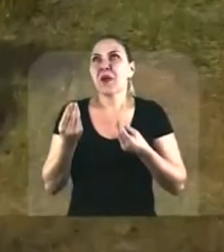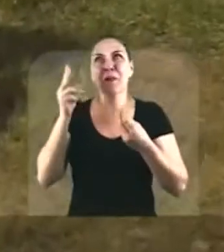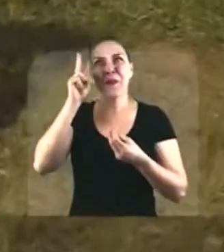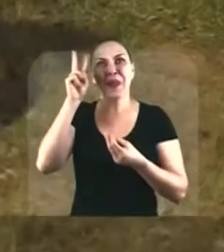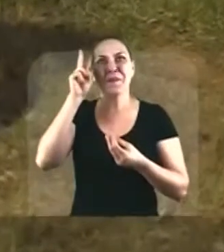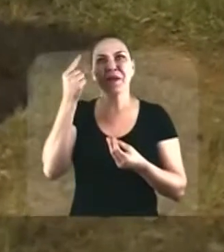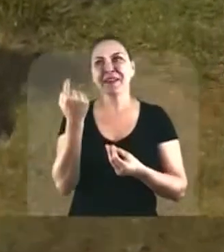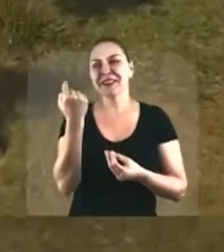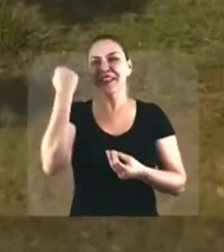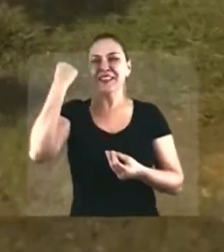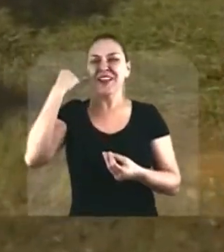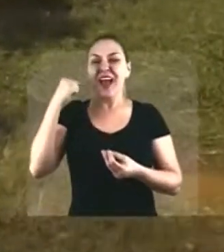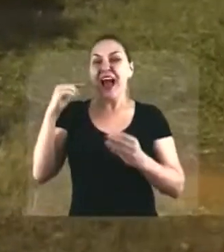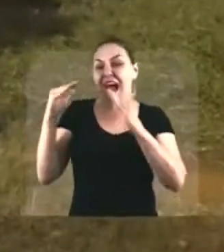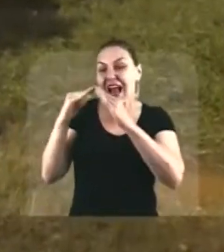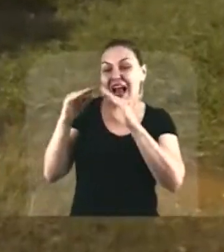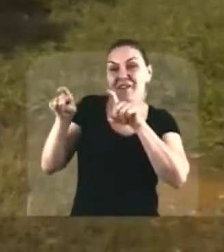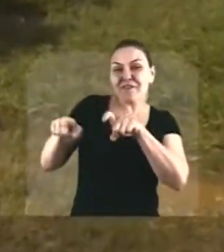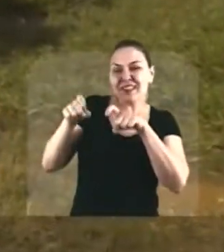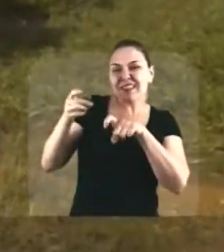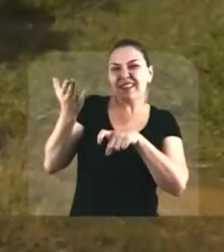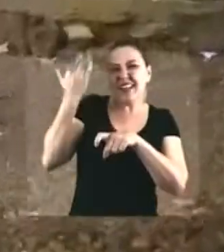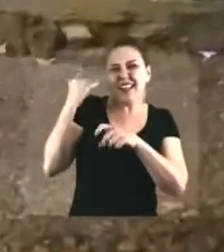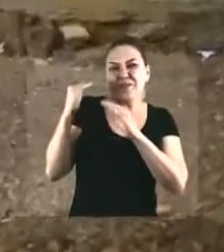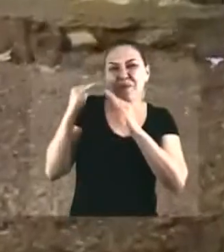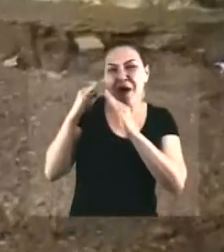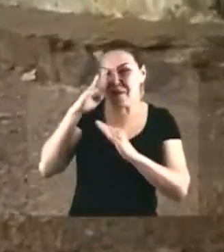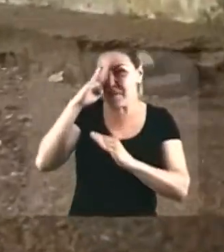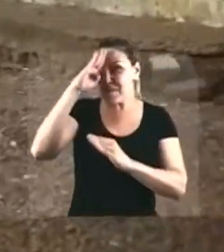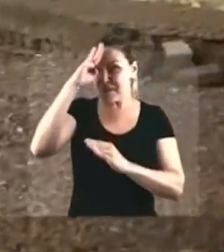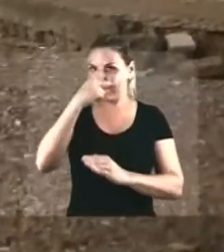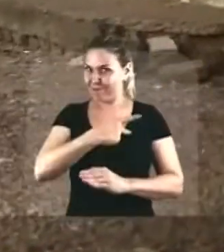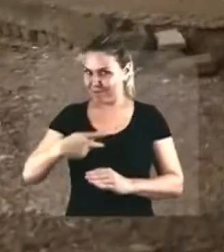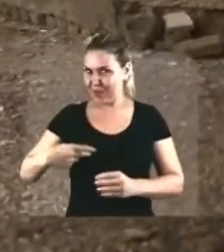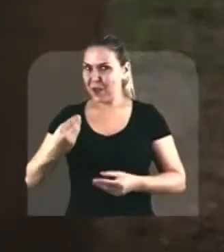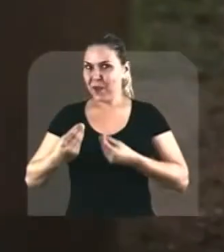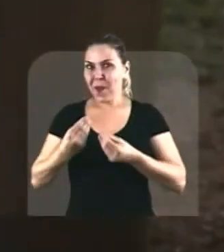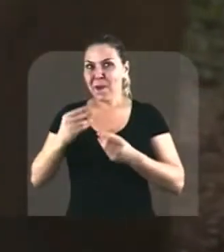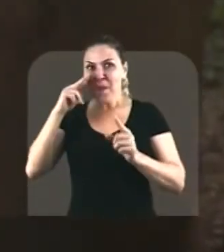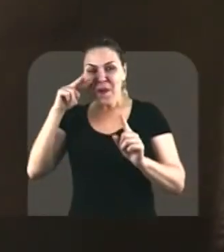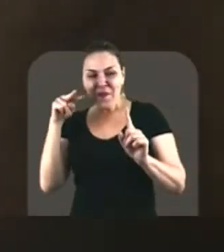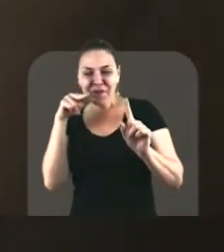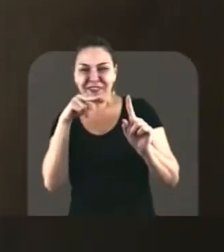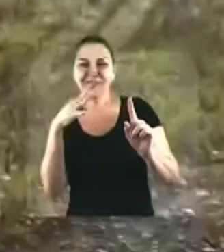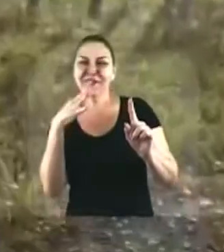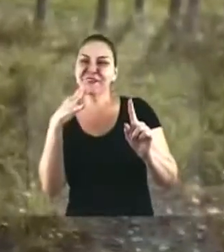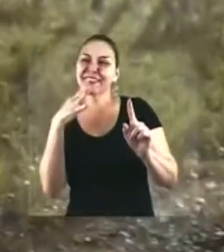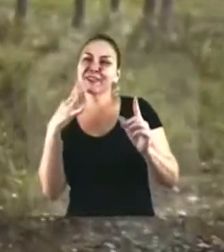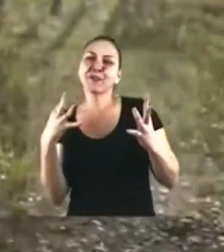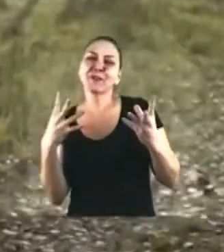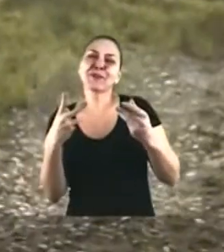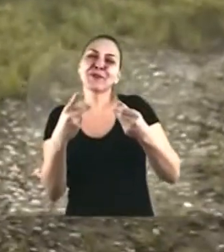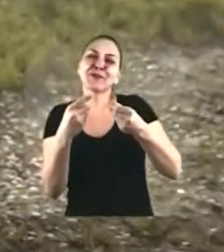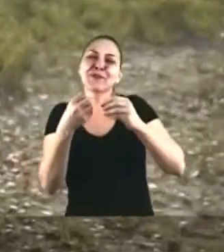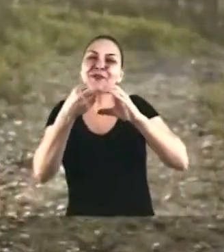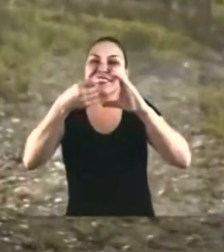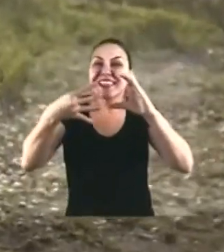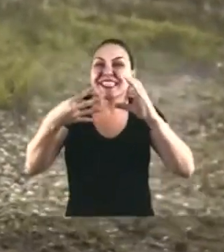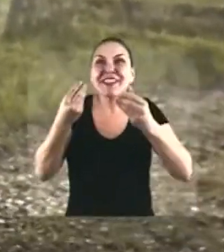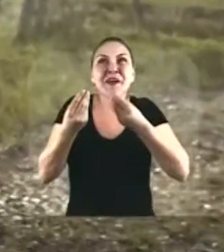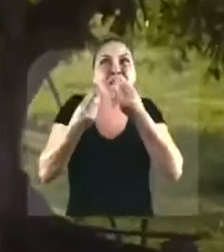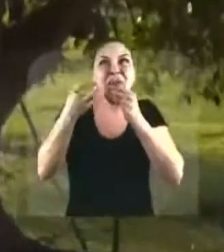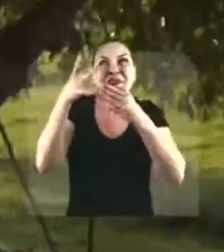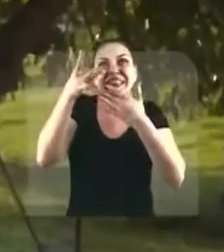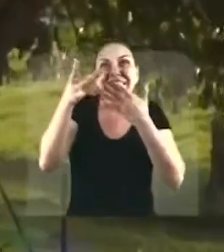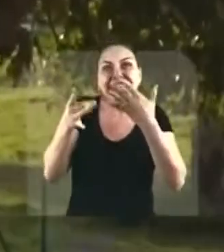Vem dessa casa onde morou o presidente E é a visão de um homem que conheceu a alma E o caráter daquele menino